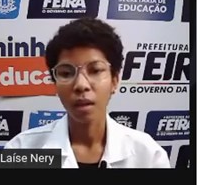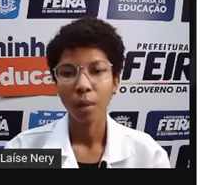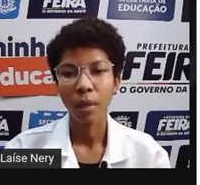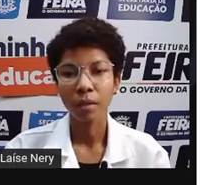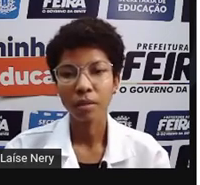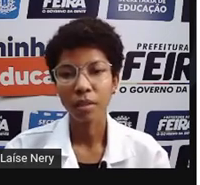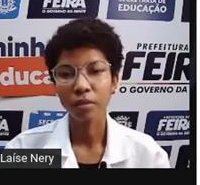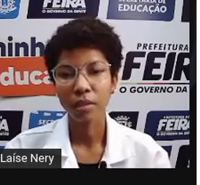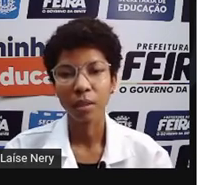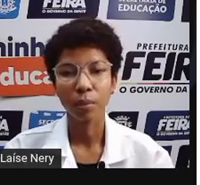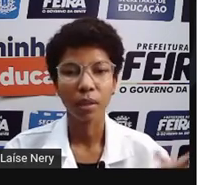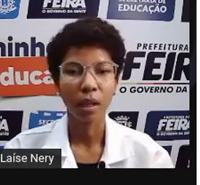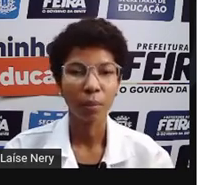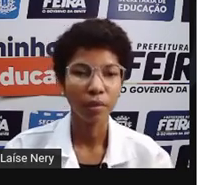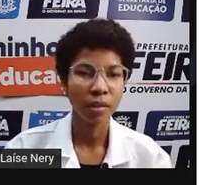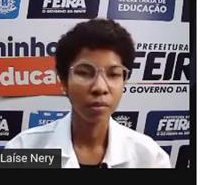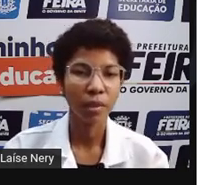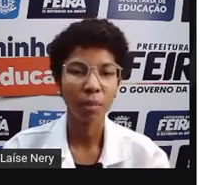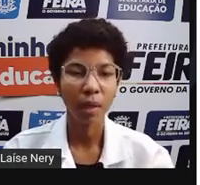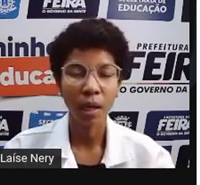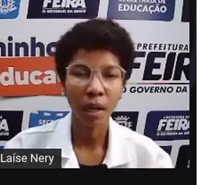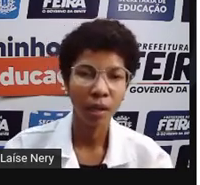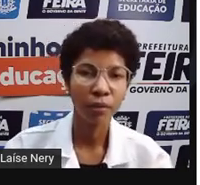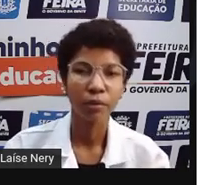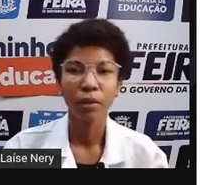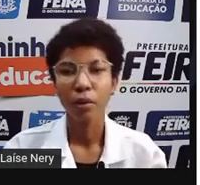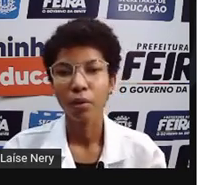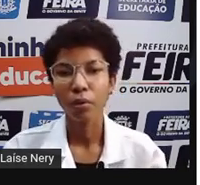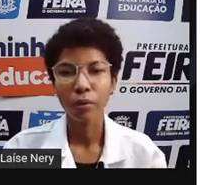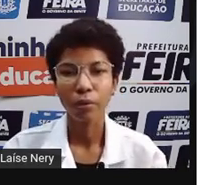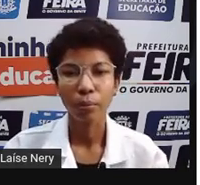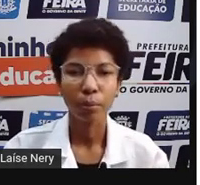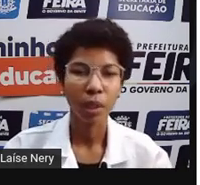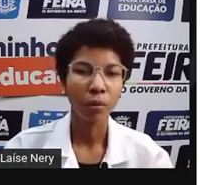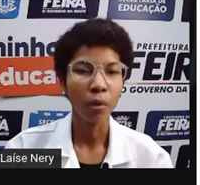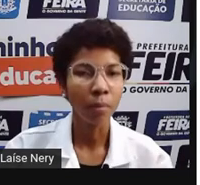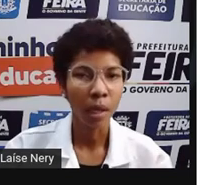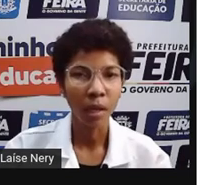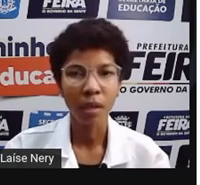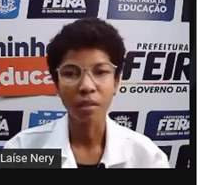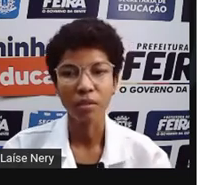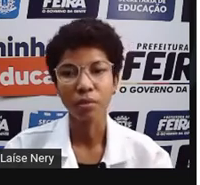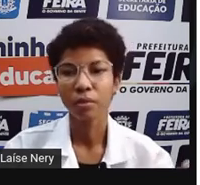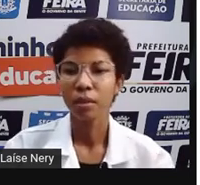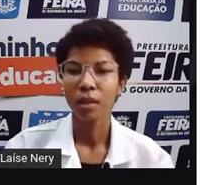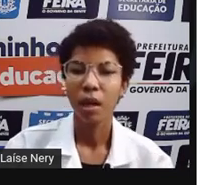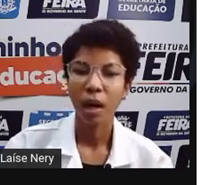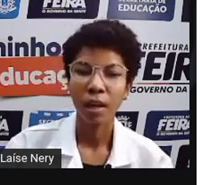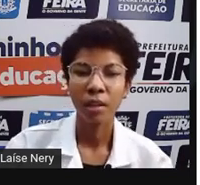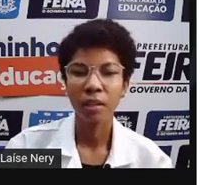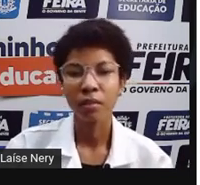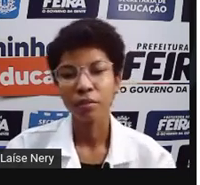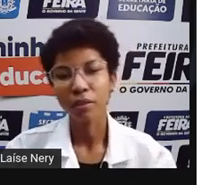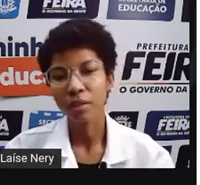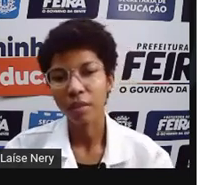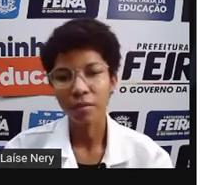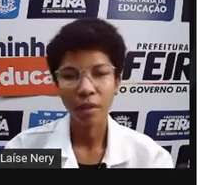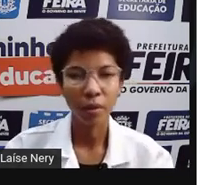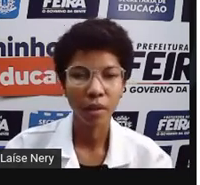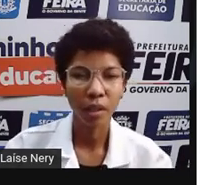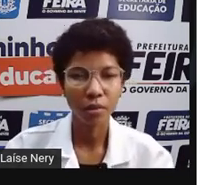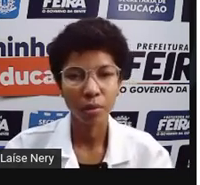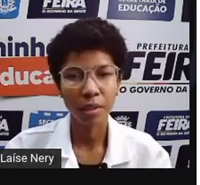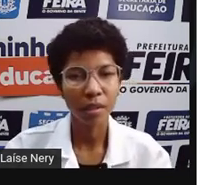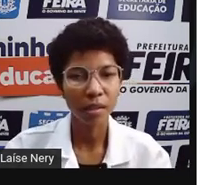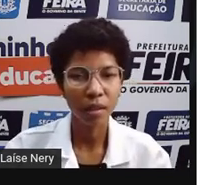A menos que você queira para fazer um trabalho ou para um comércio, aí você vai